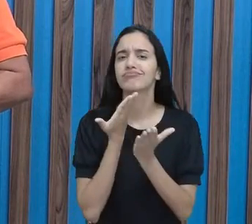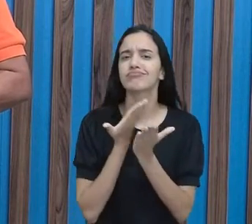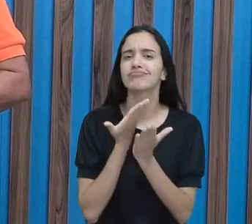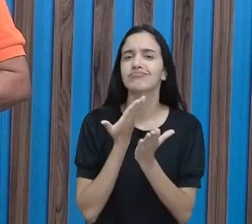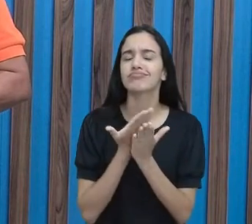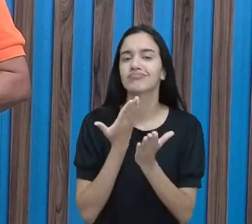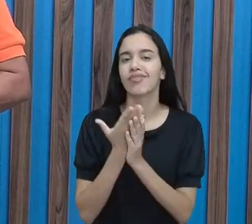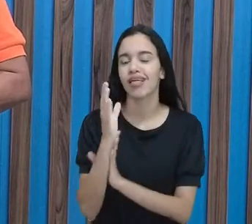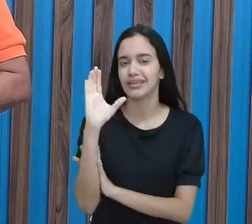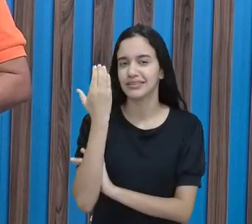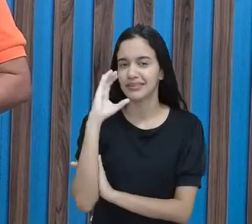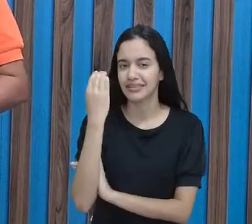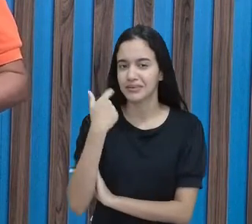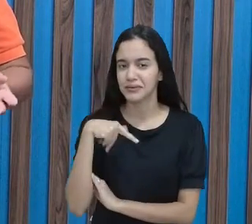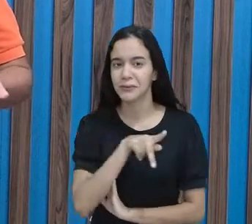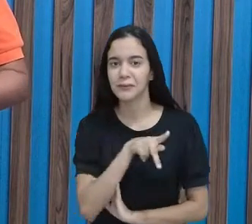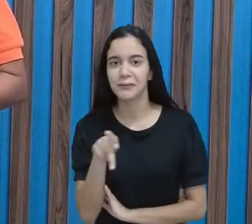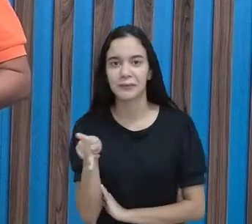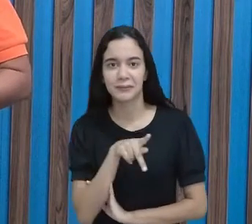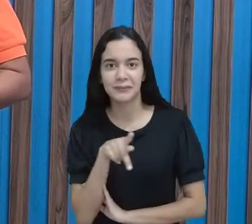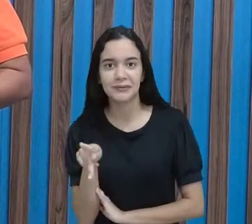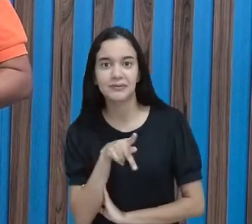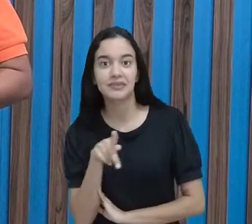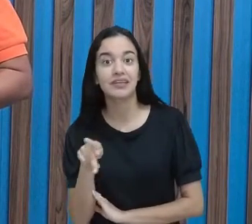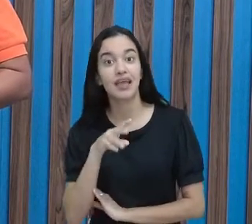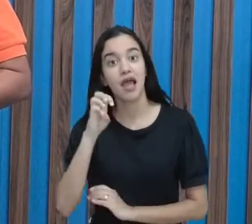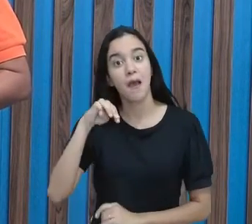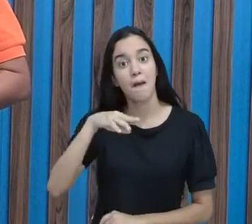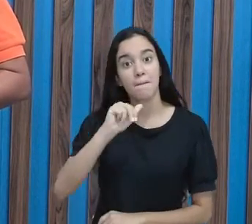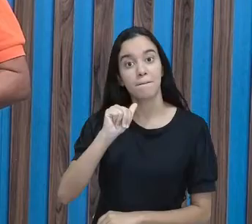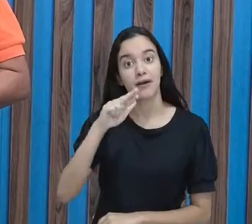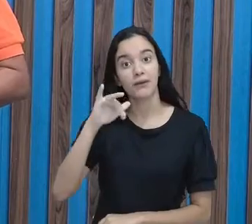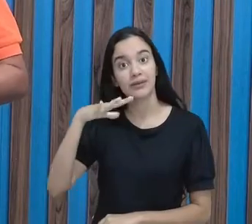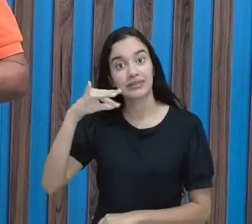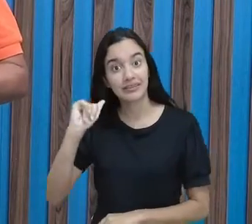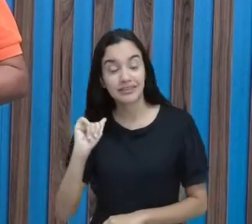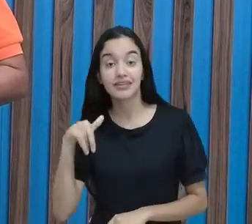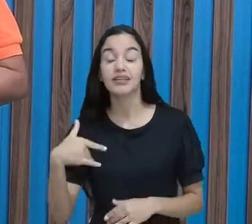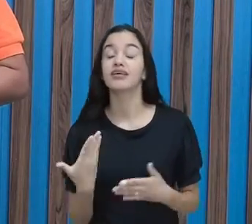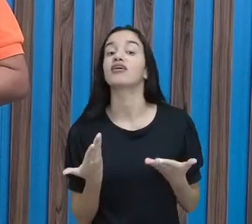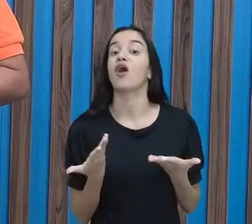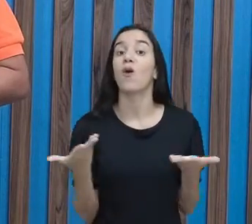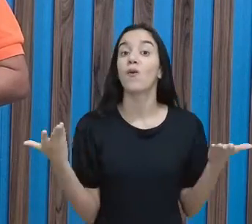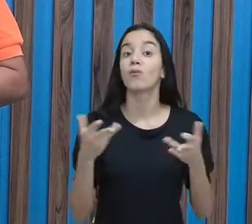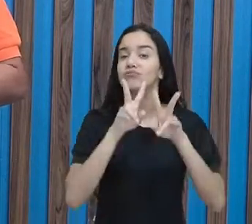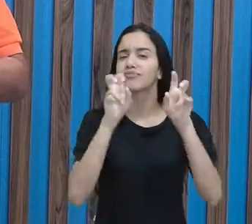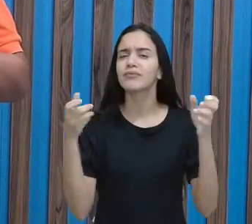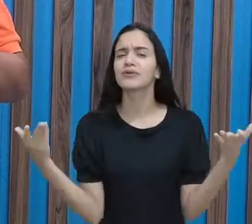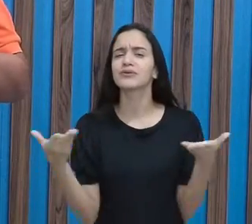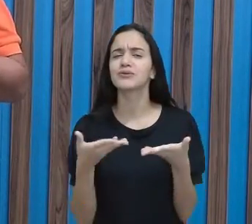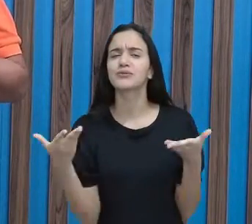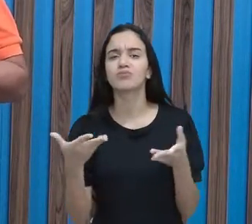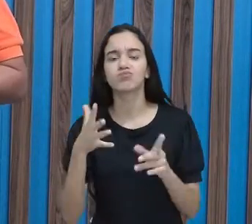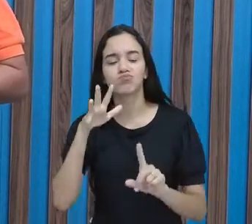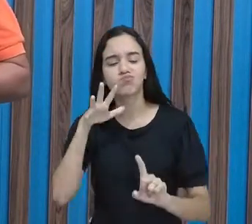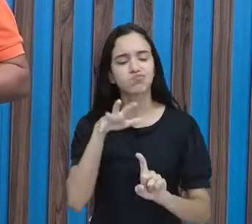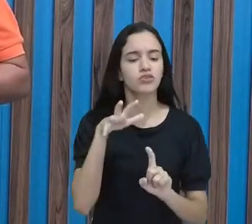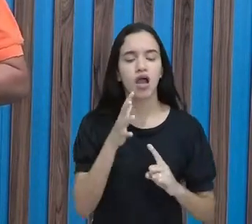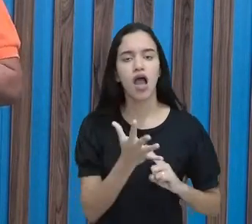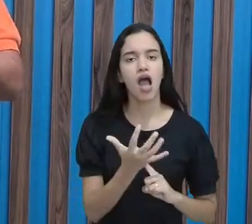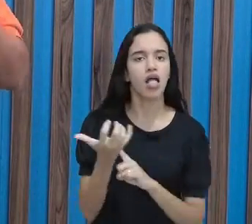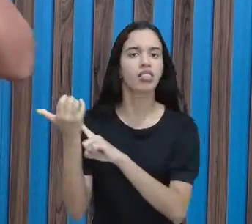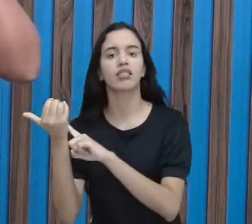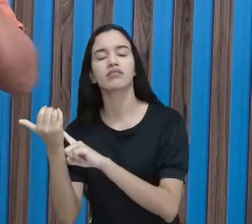aula de ciências com a professora Mauricéia Joana. E o tema de hoje são os impactos da